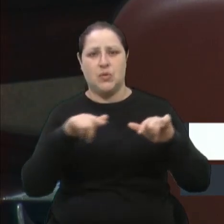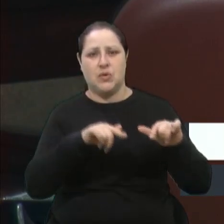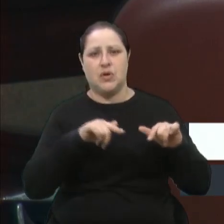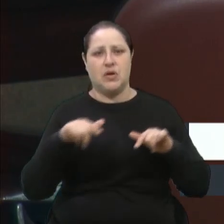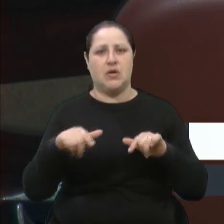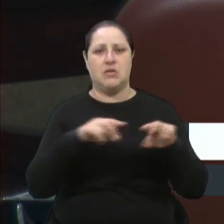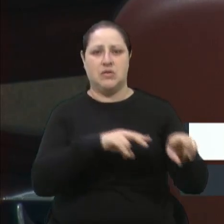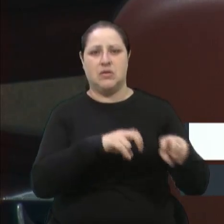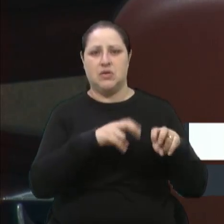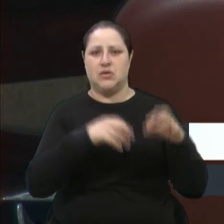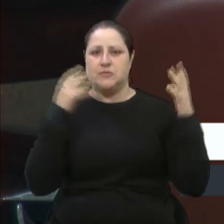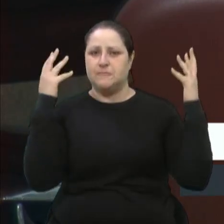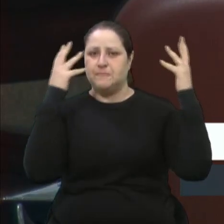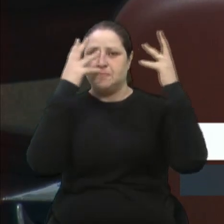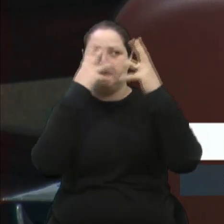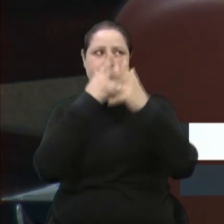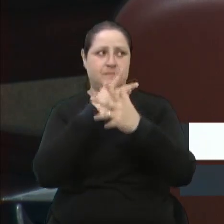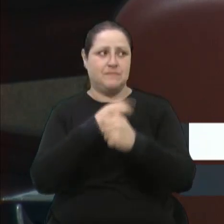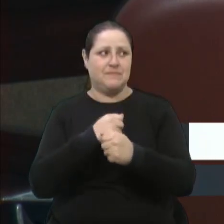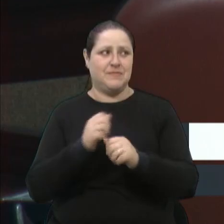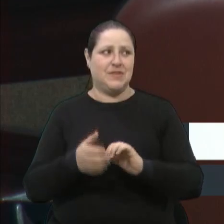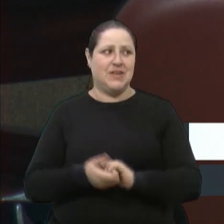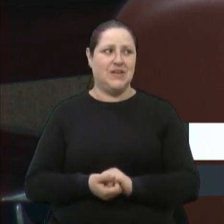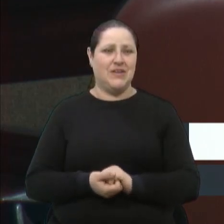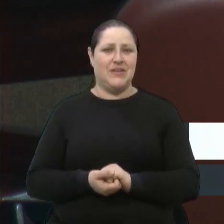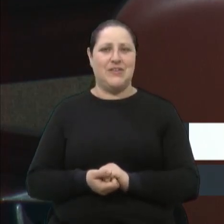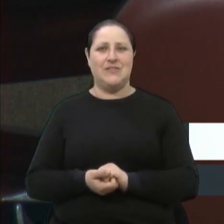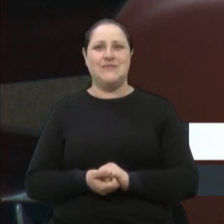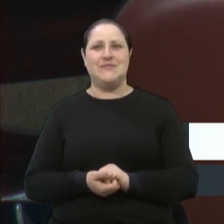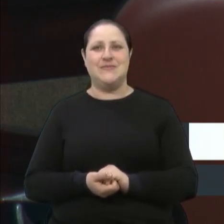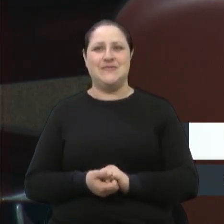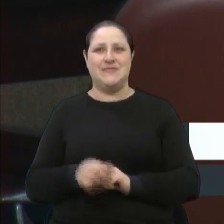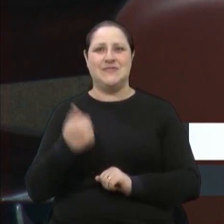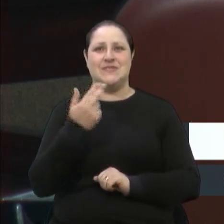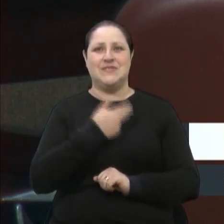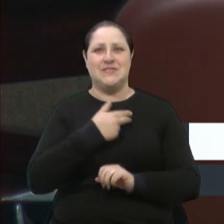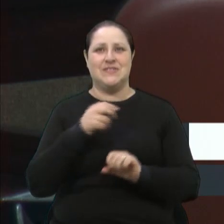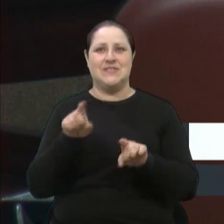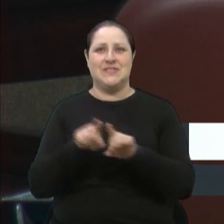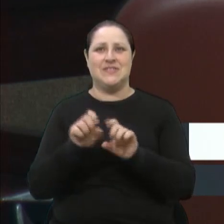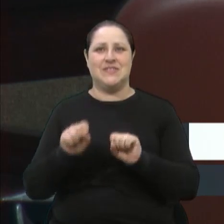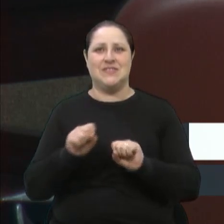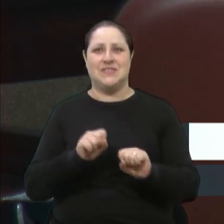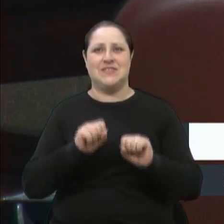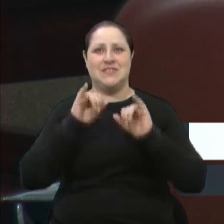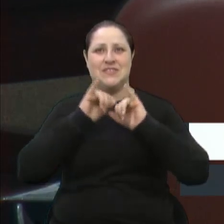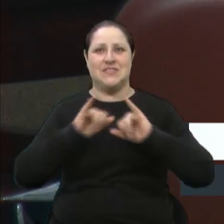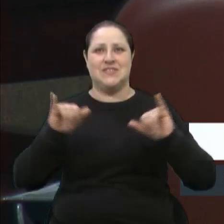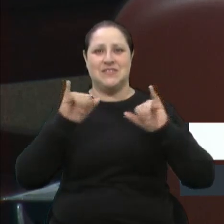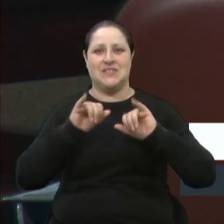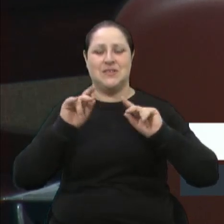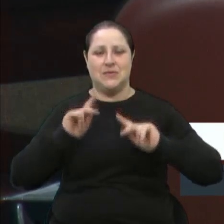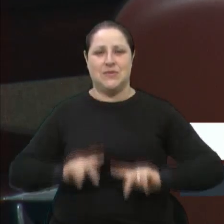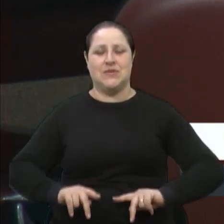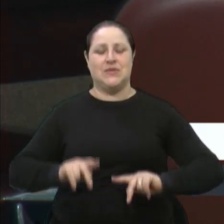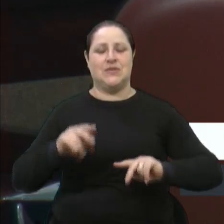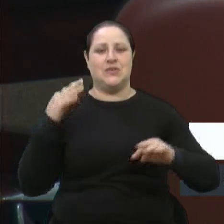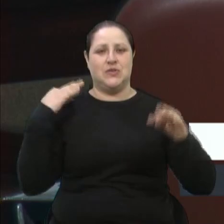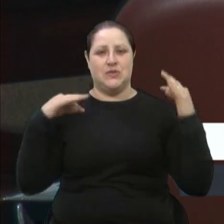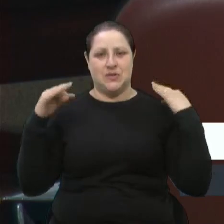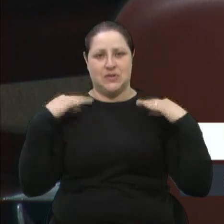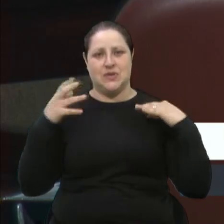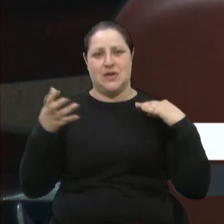é muito bonito. Então, que nós sejamos esses promotores, e não só o turista, né? Que o turista vem, ele quer conhecer a cidade,